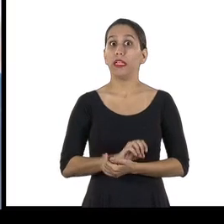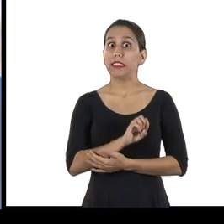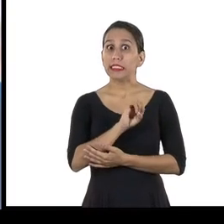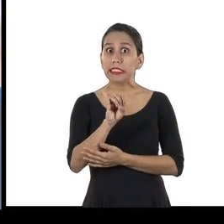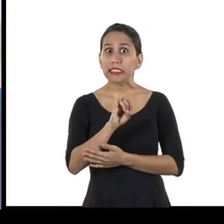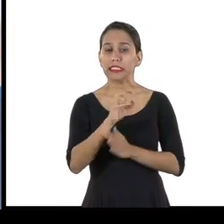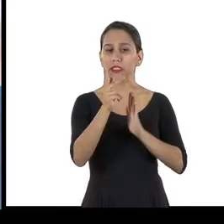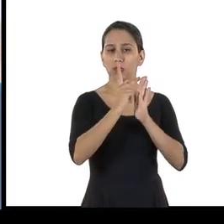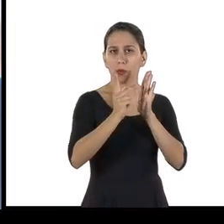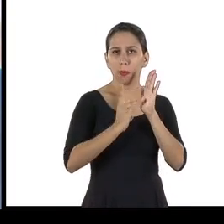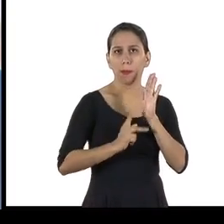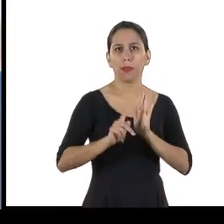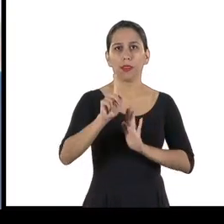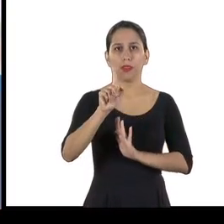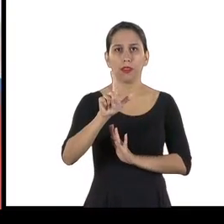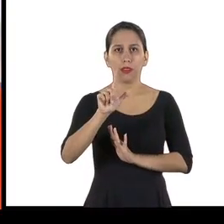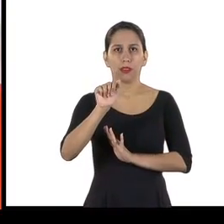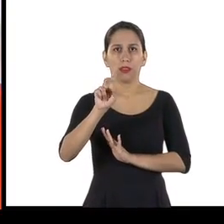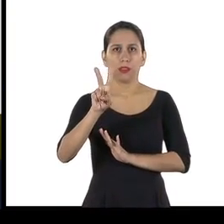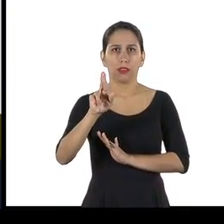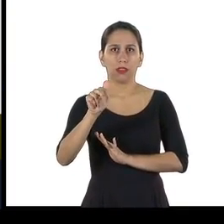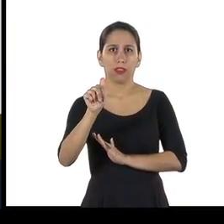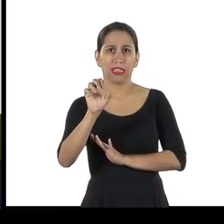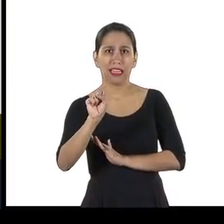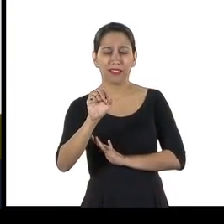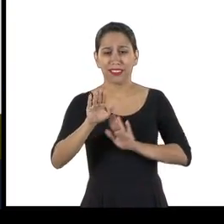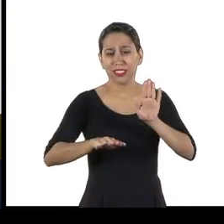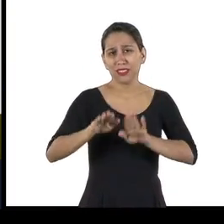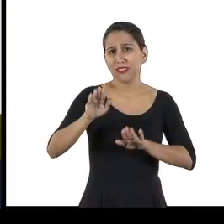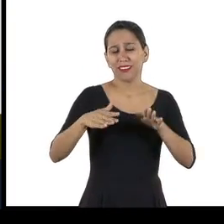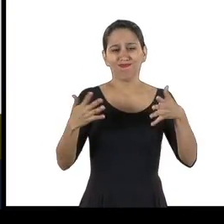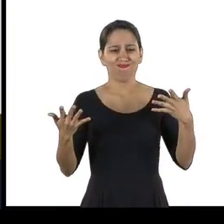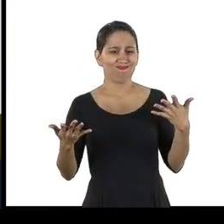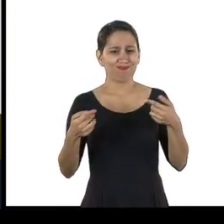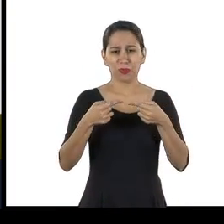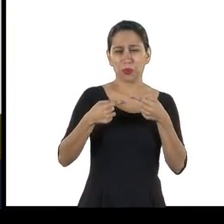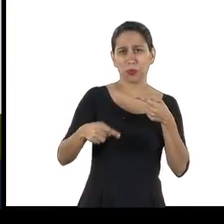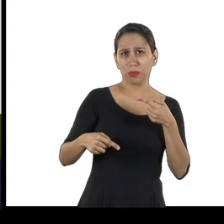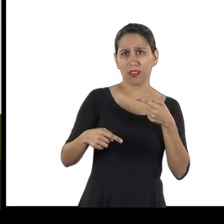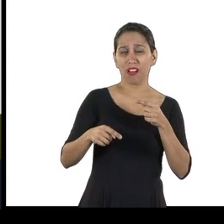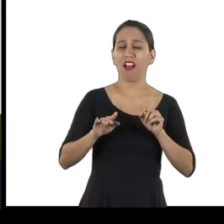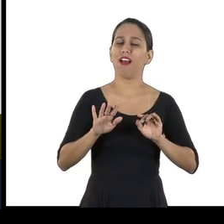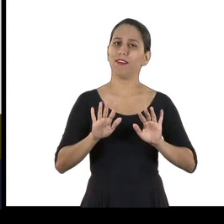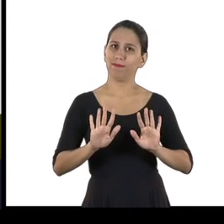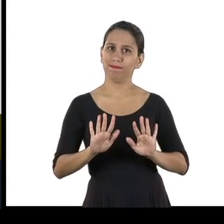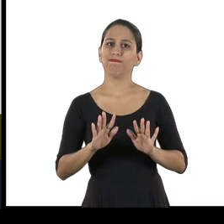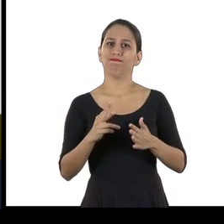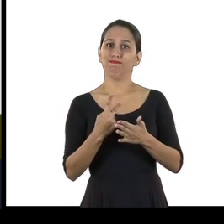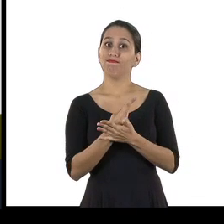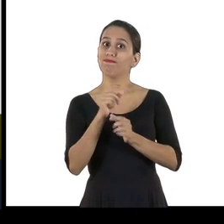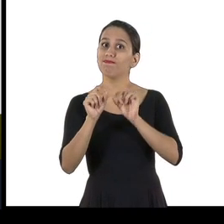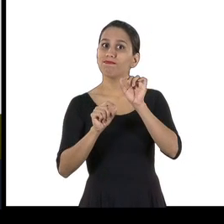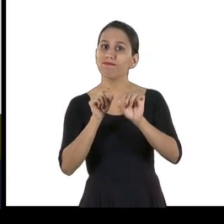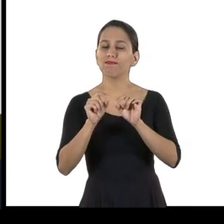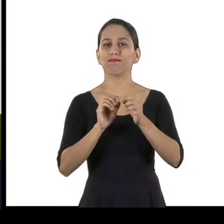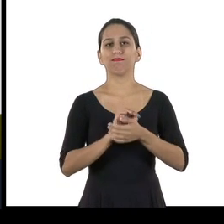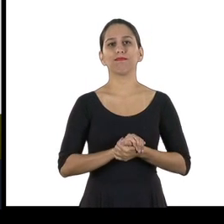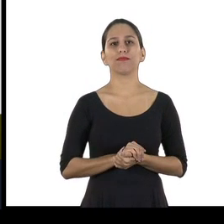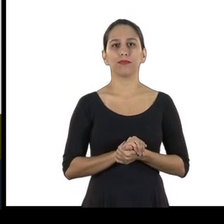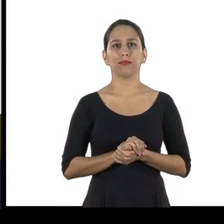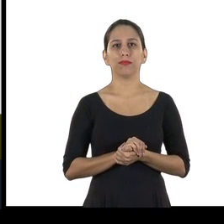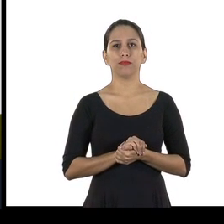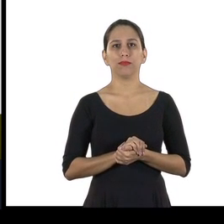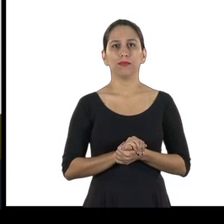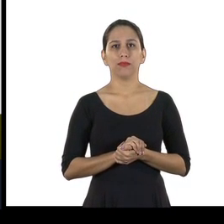atividades não permitirem essa largura toda. Nesse caso, as vias devem ser, no mínimo, uma vez e meia